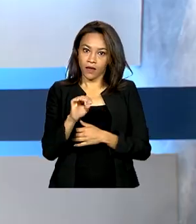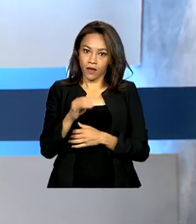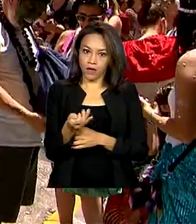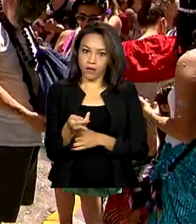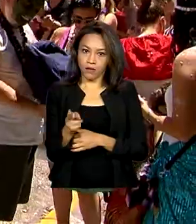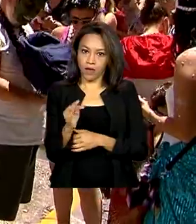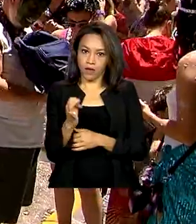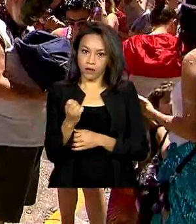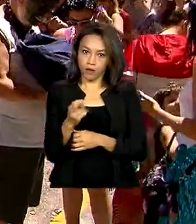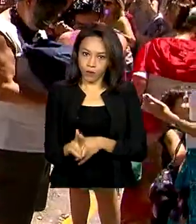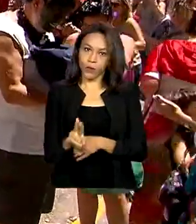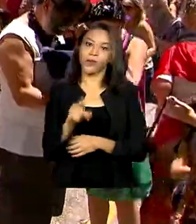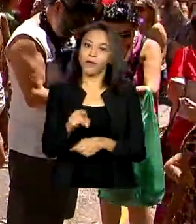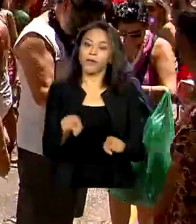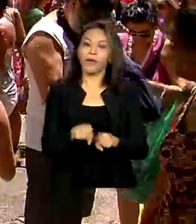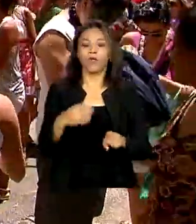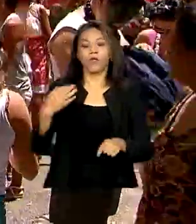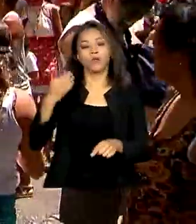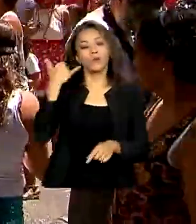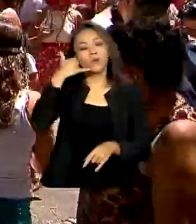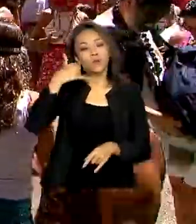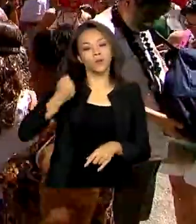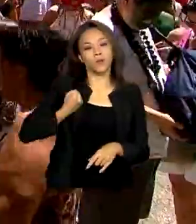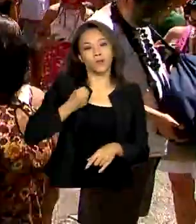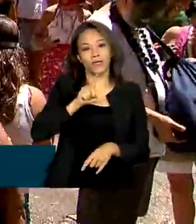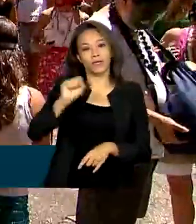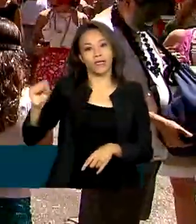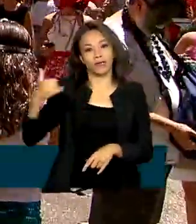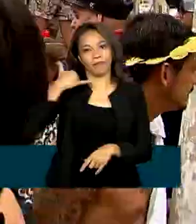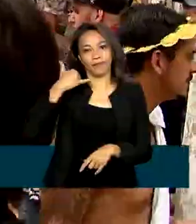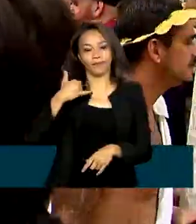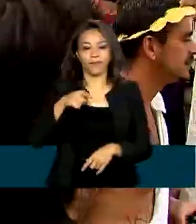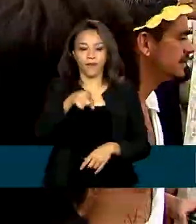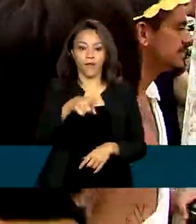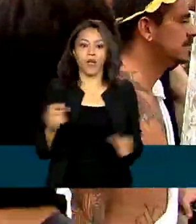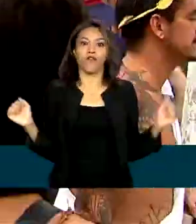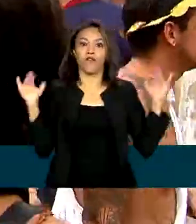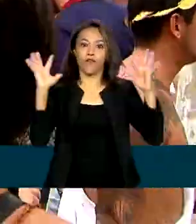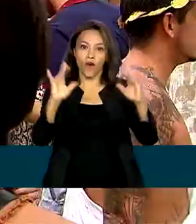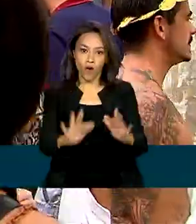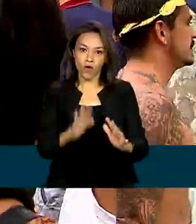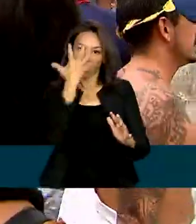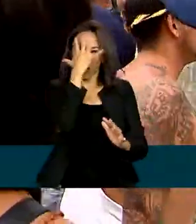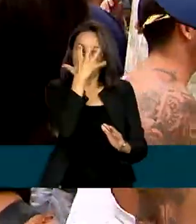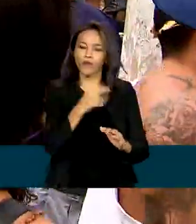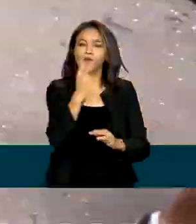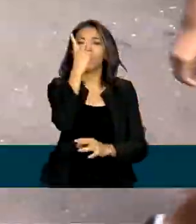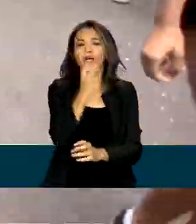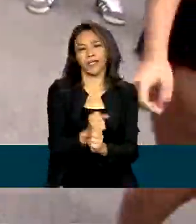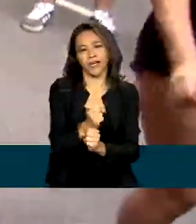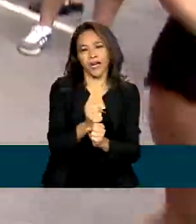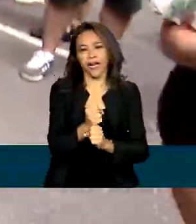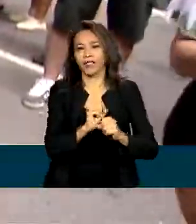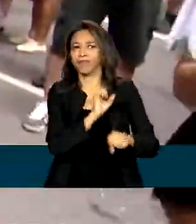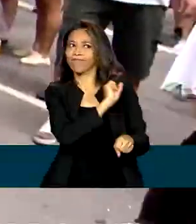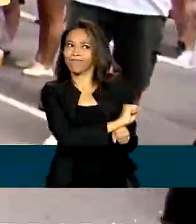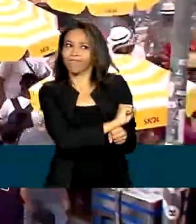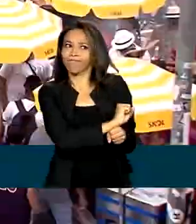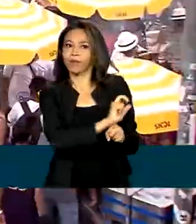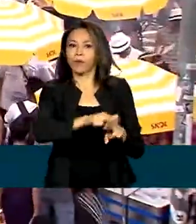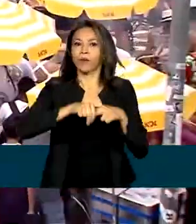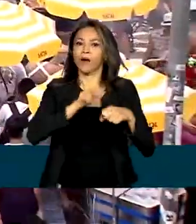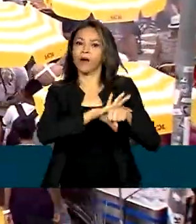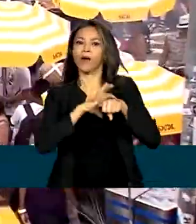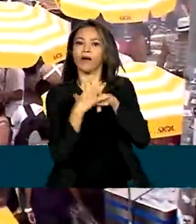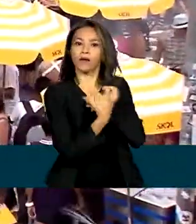100. O Carnaval retorna às avenidas do Brasil após dois anos de restrições por conta da pandemia